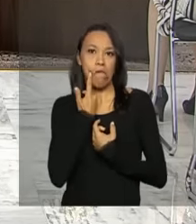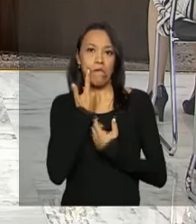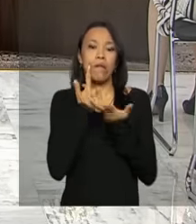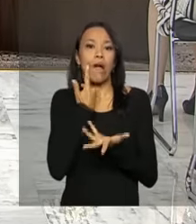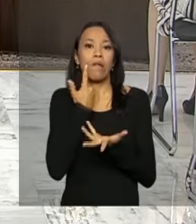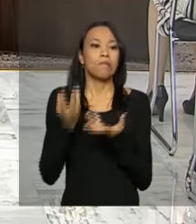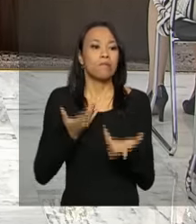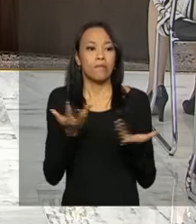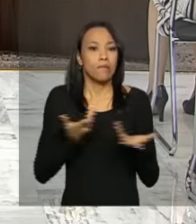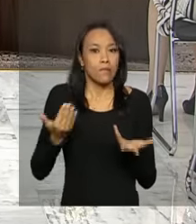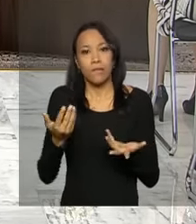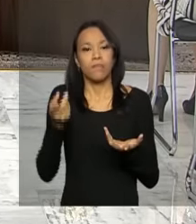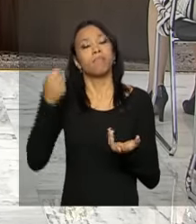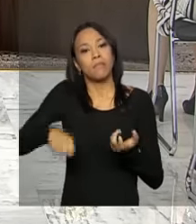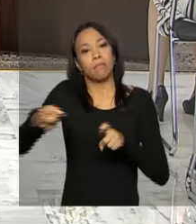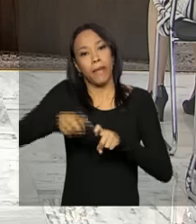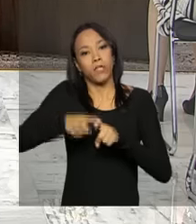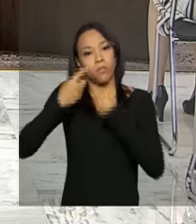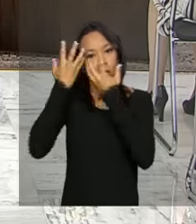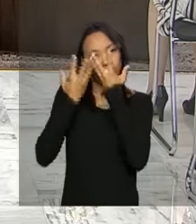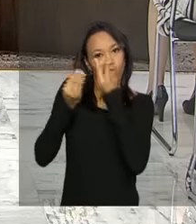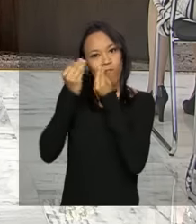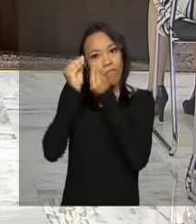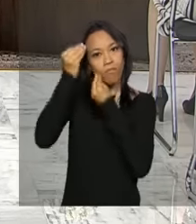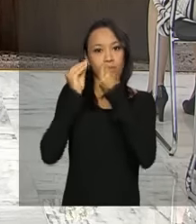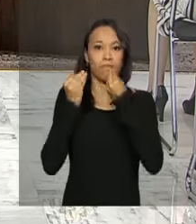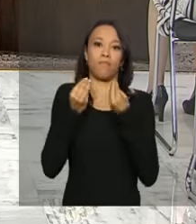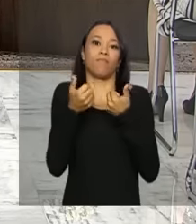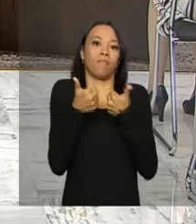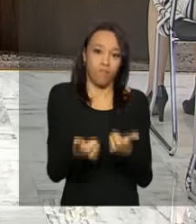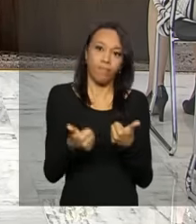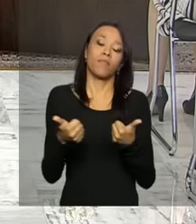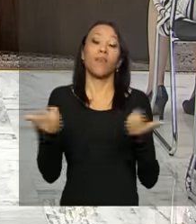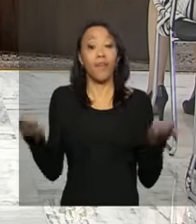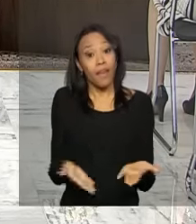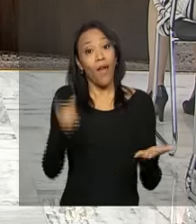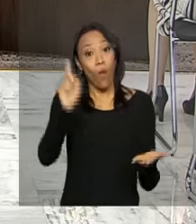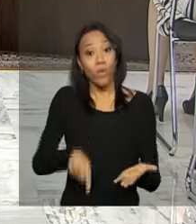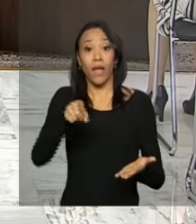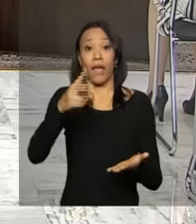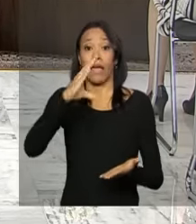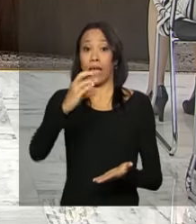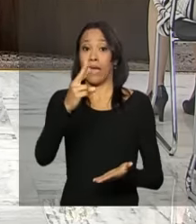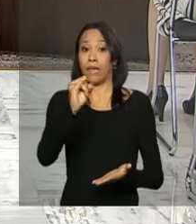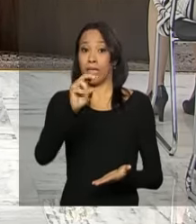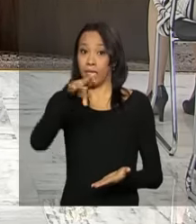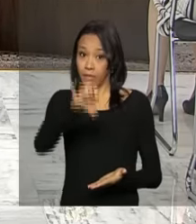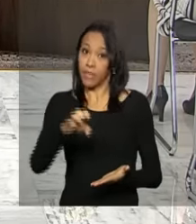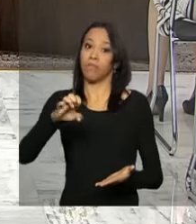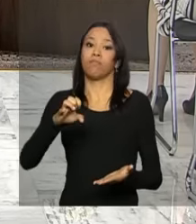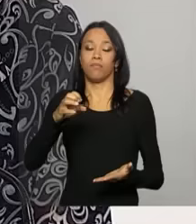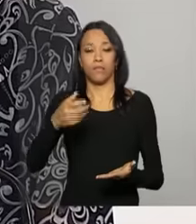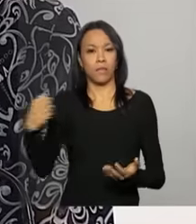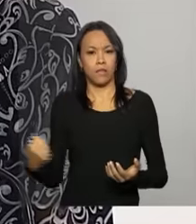decorre de uma ação que nós todos repudiamos, que é hoje crime e que, portanto, nada mais justo